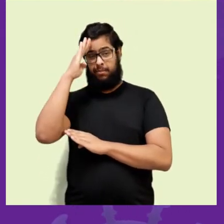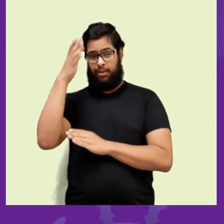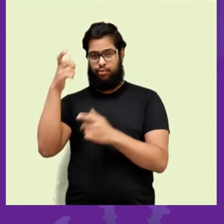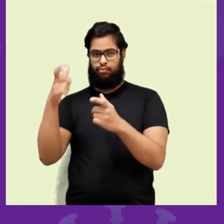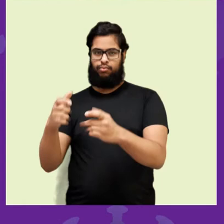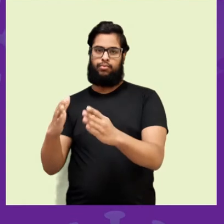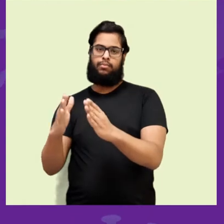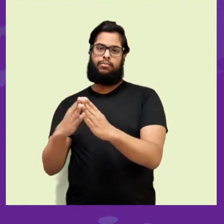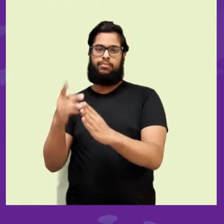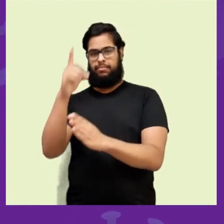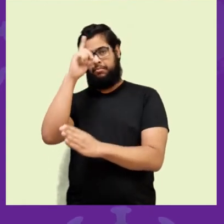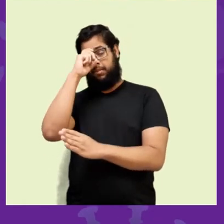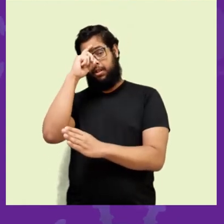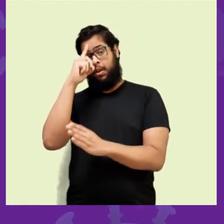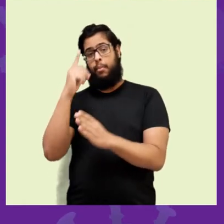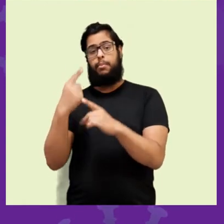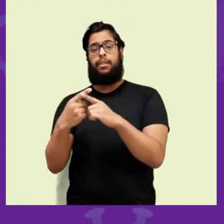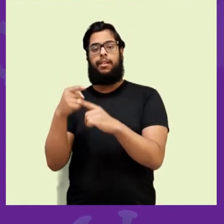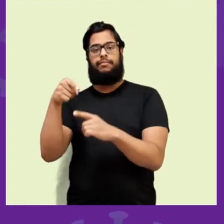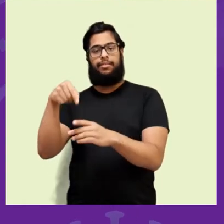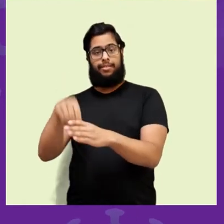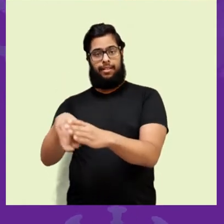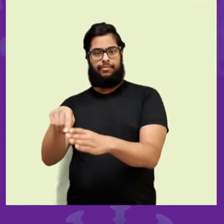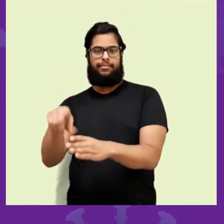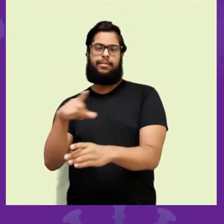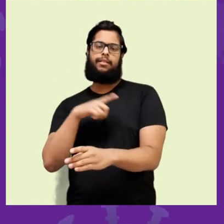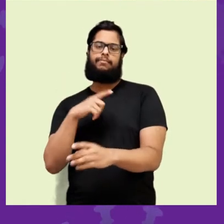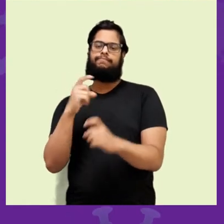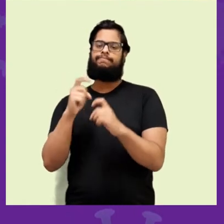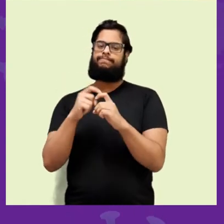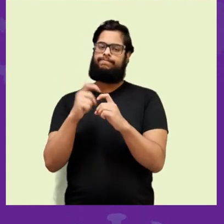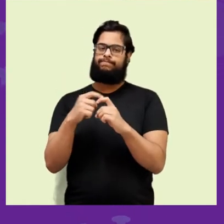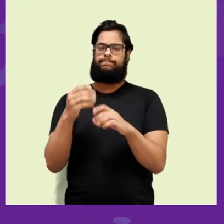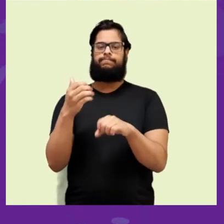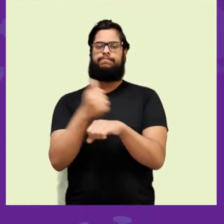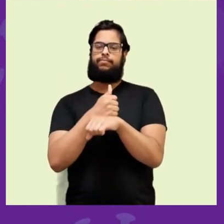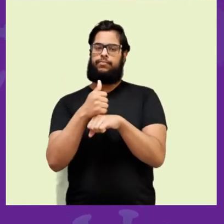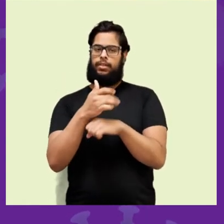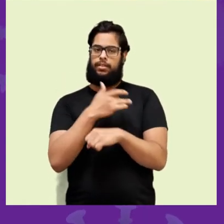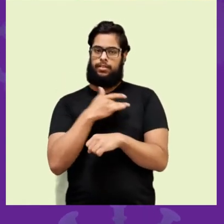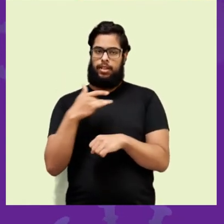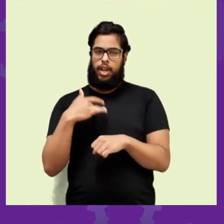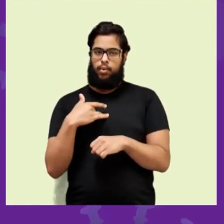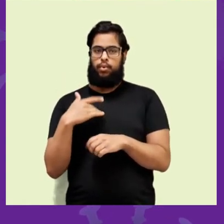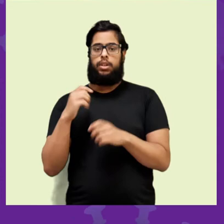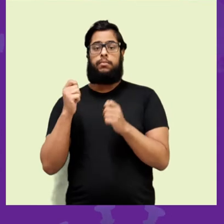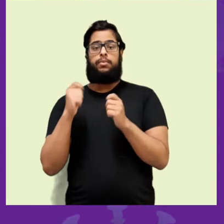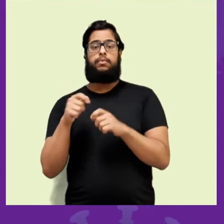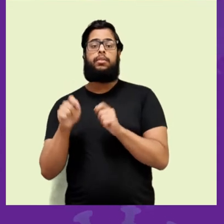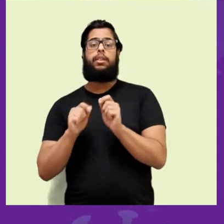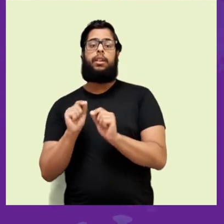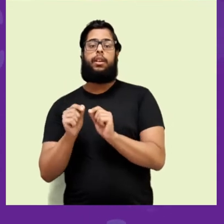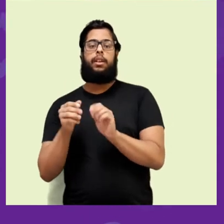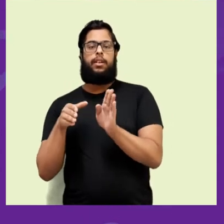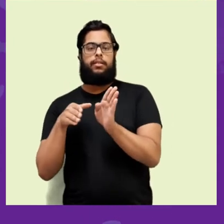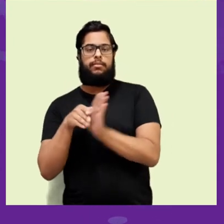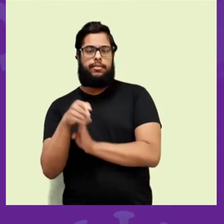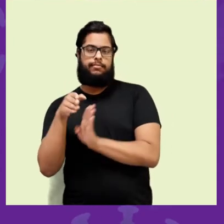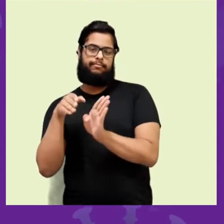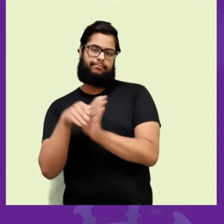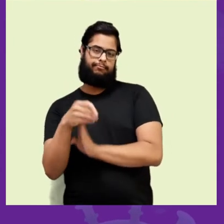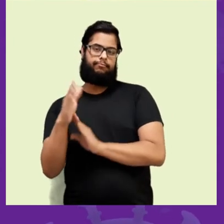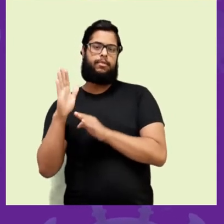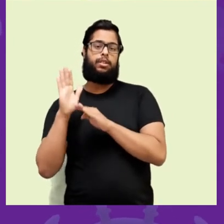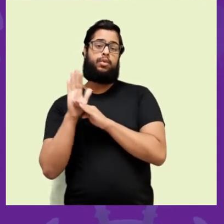nos postos de saúde onde tem ali um médico ou um profissional de saúde capacitado para orientar a pessoa